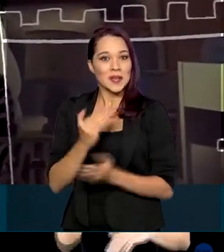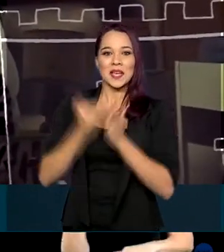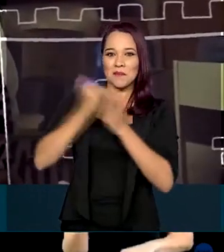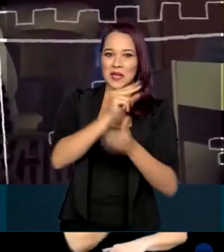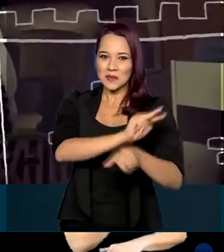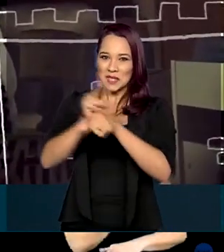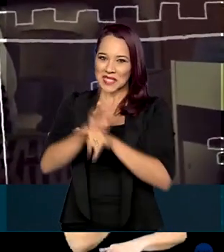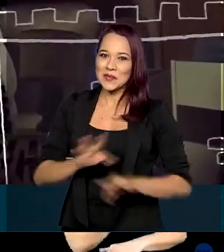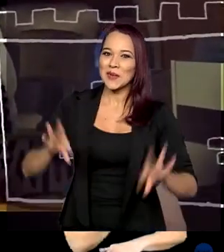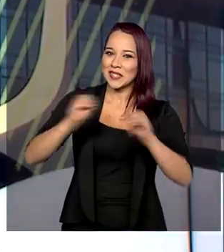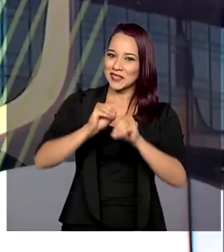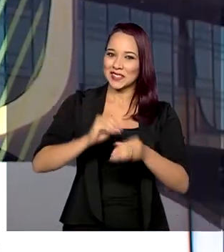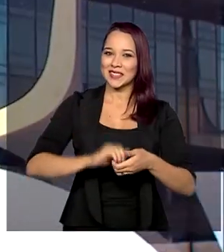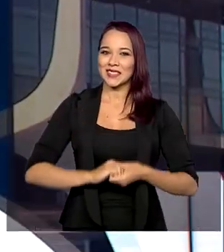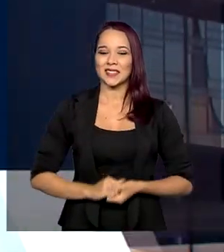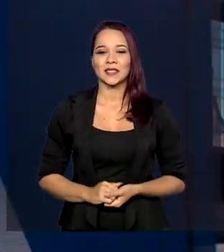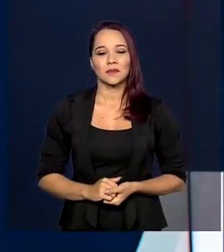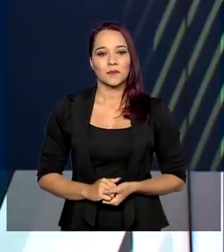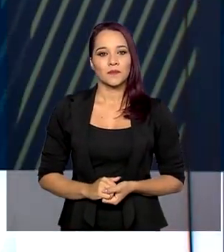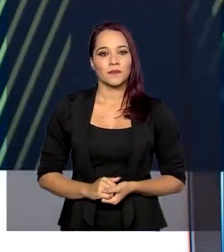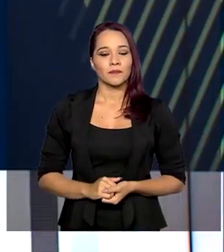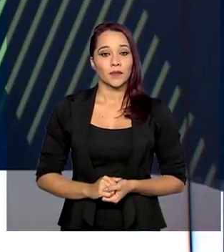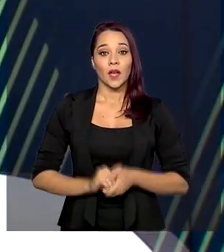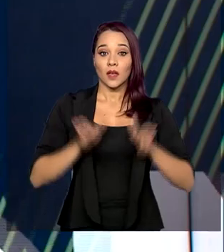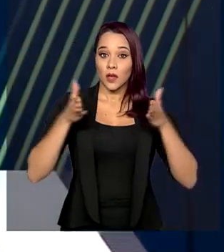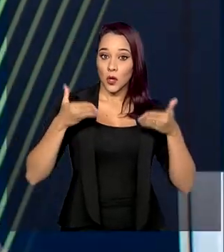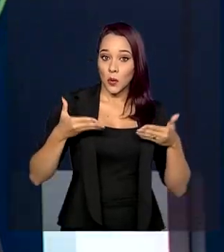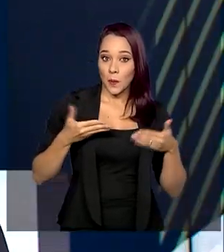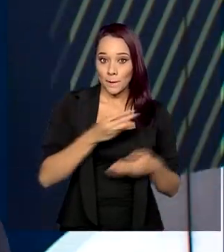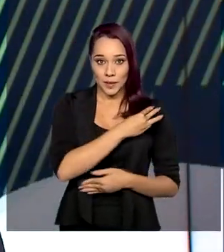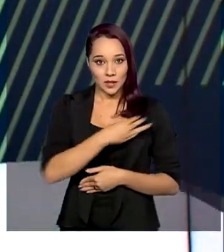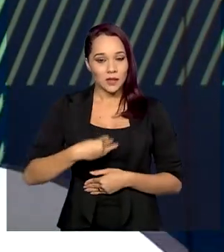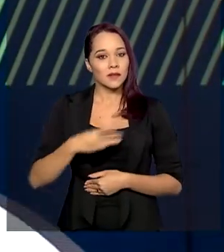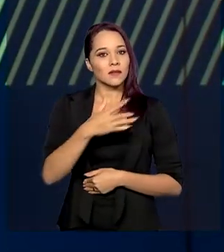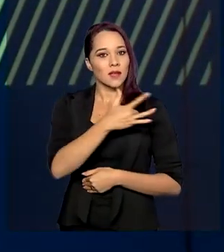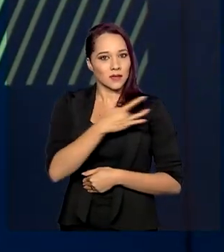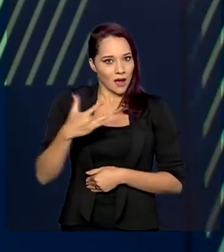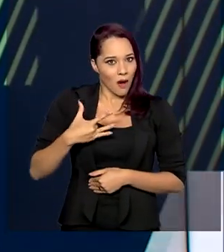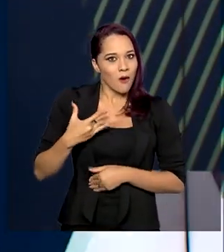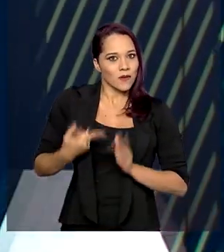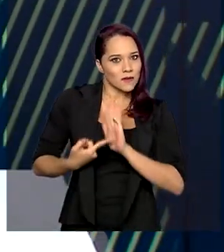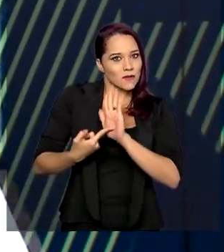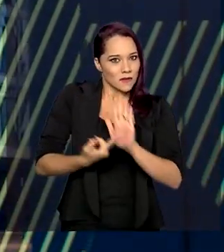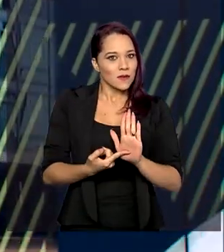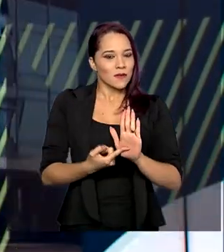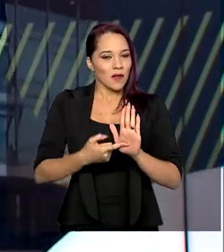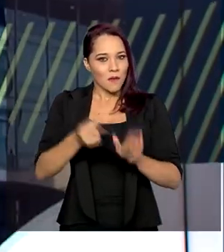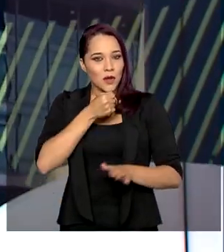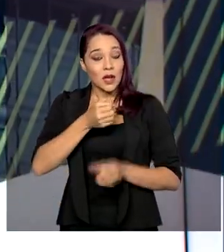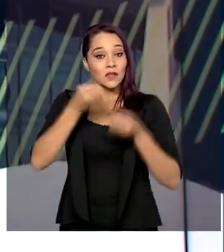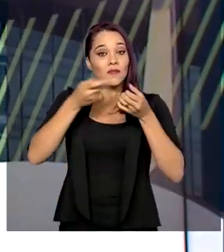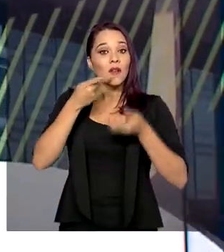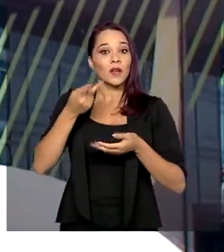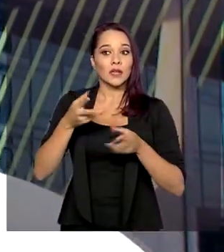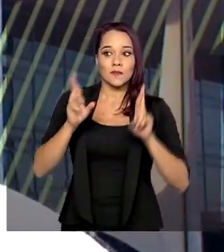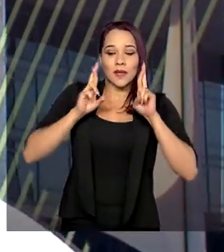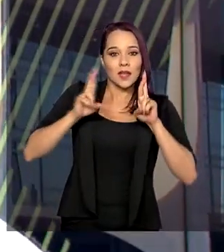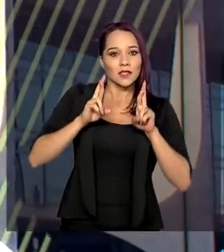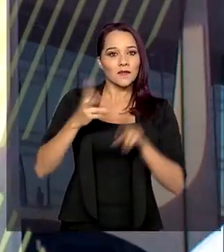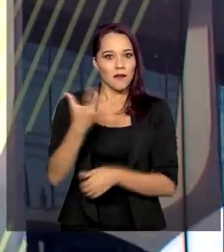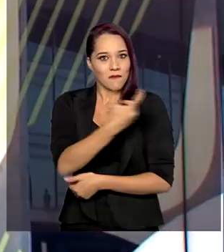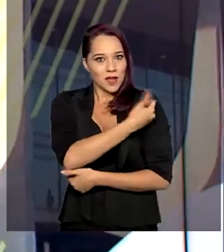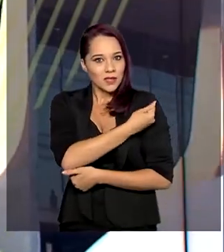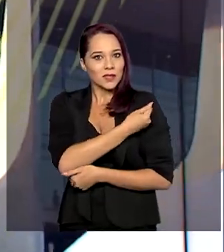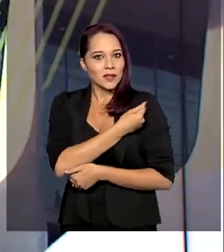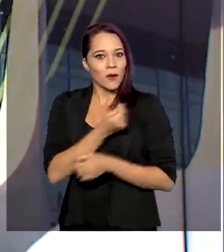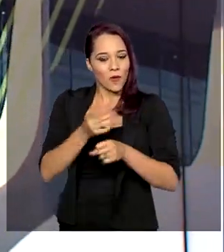proteção para todos. E o Ministro da Saúde que nós vimos aí na reportagem afirmou hoje que a expectativa é de que a vacina